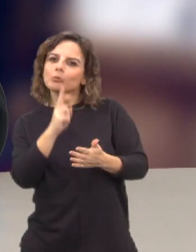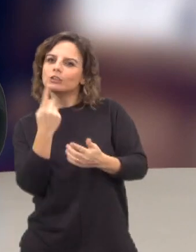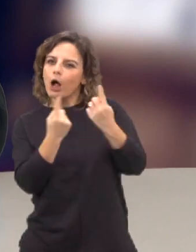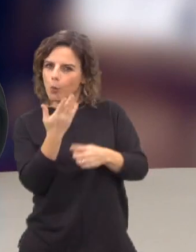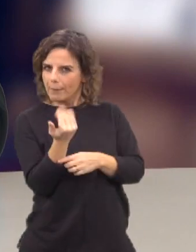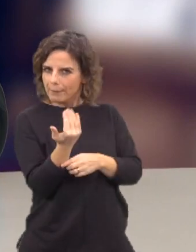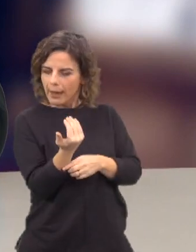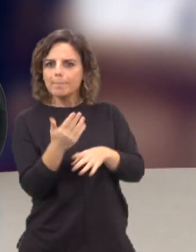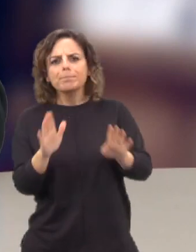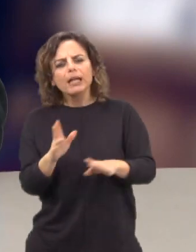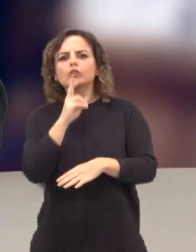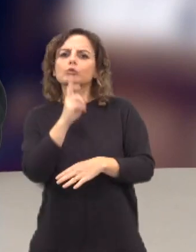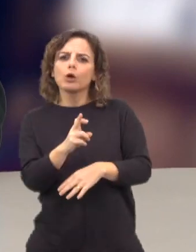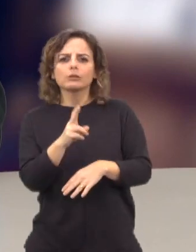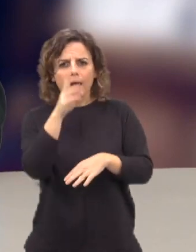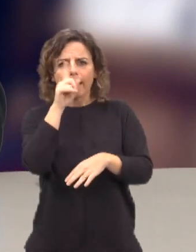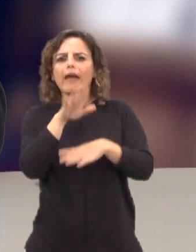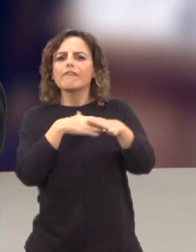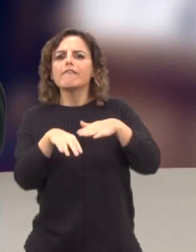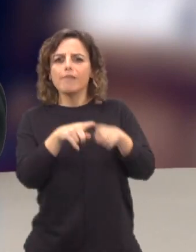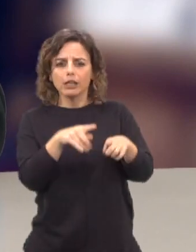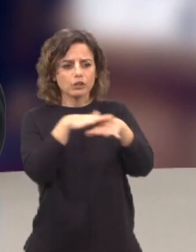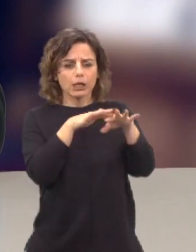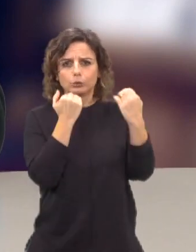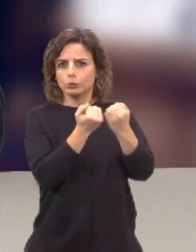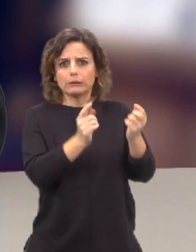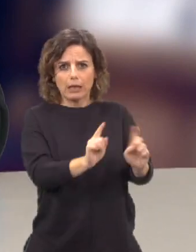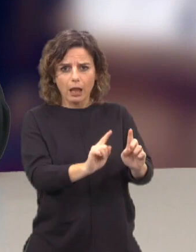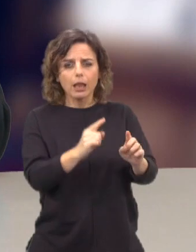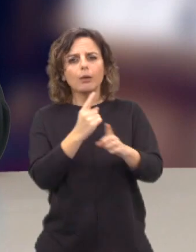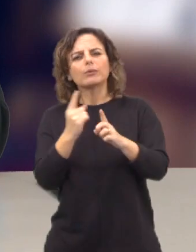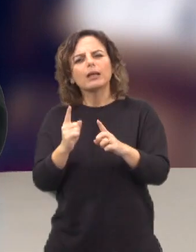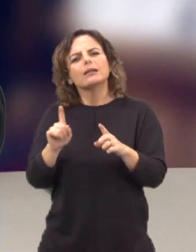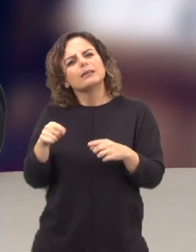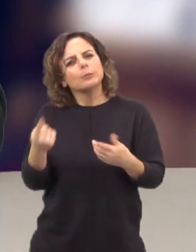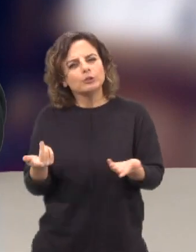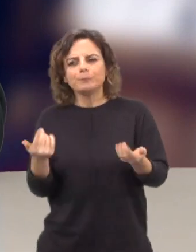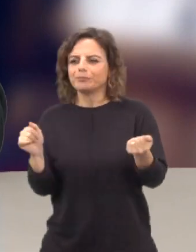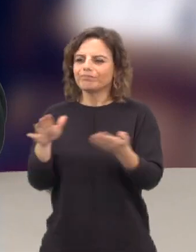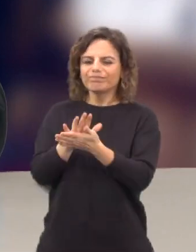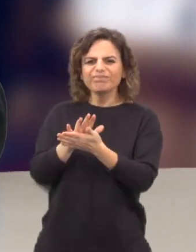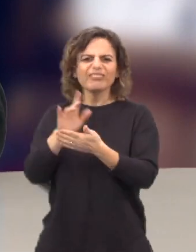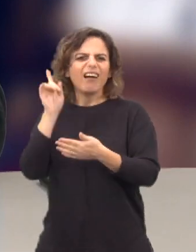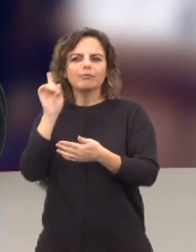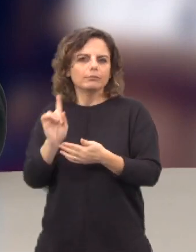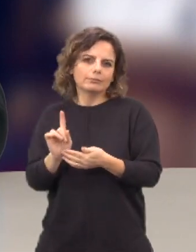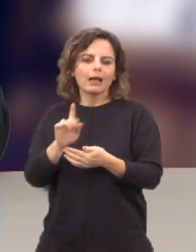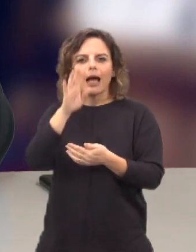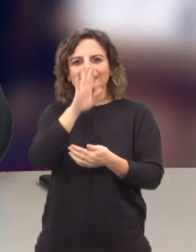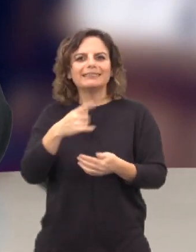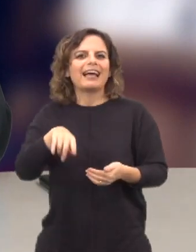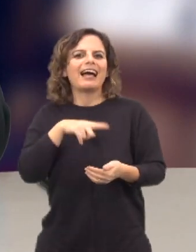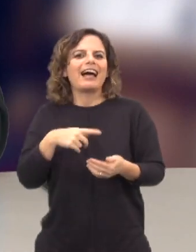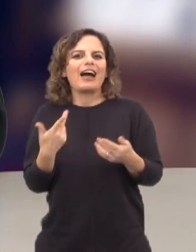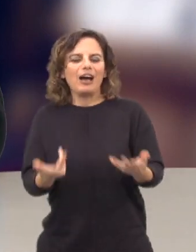também deixar essa resposta ágil apenas para as redes sociais, porque o risco de irrelevância do jornalismo é grande quando